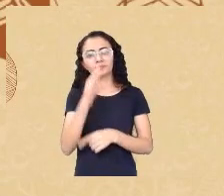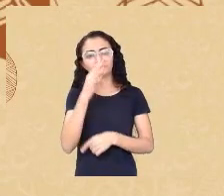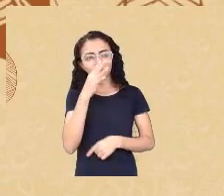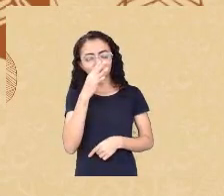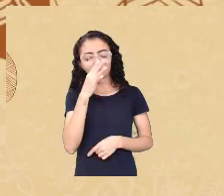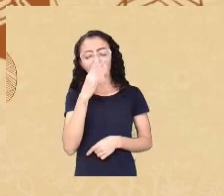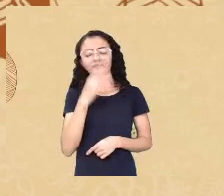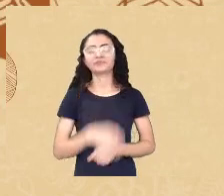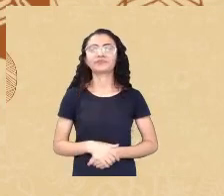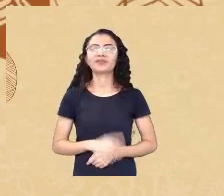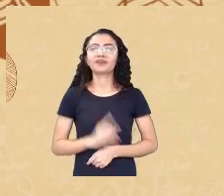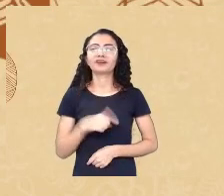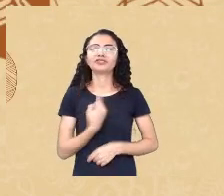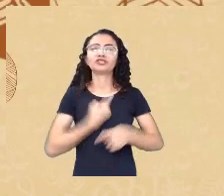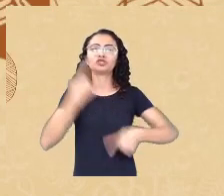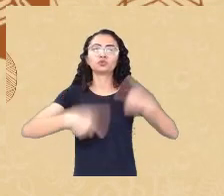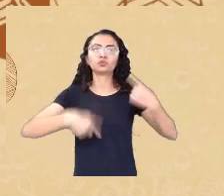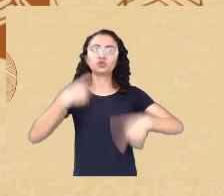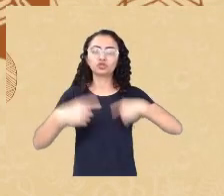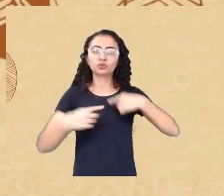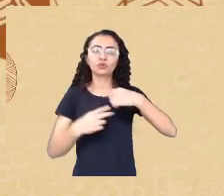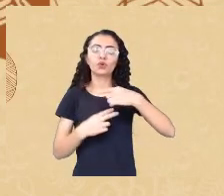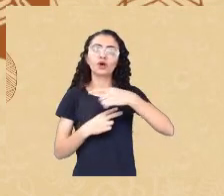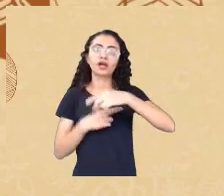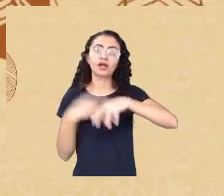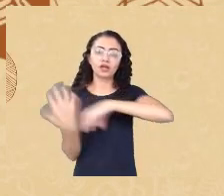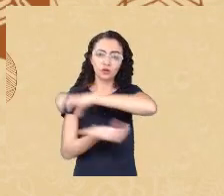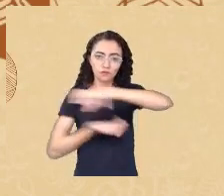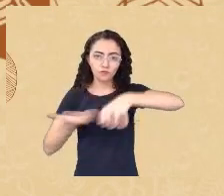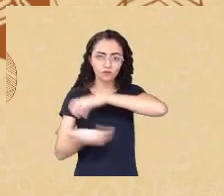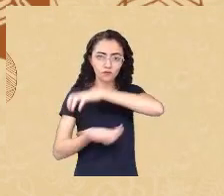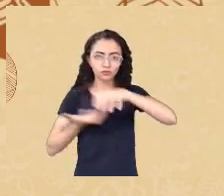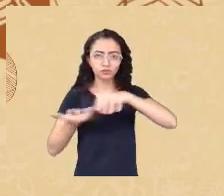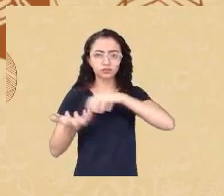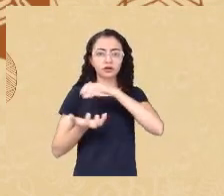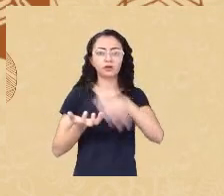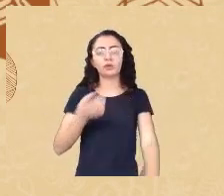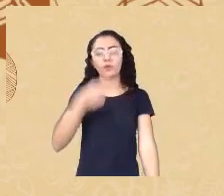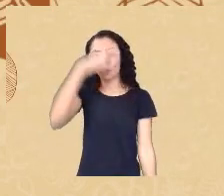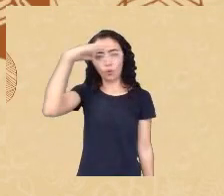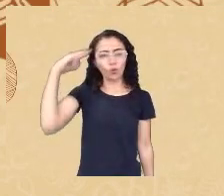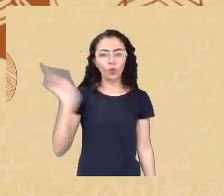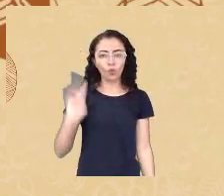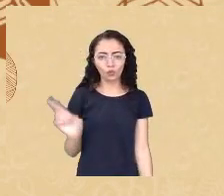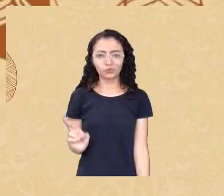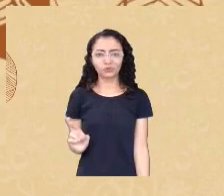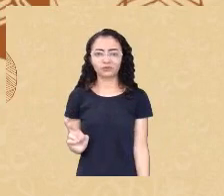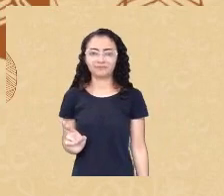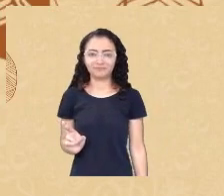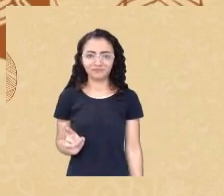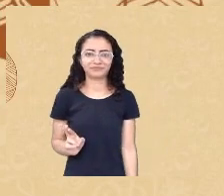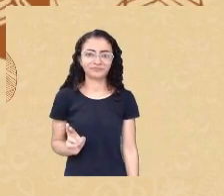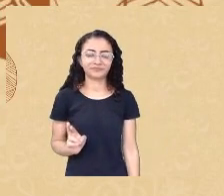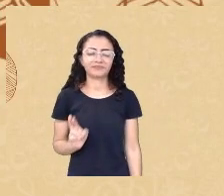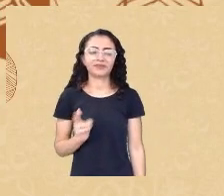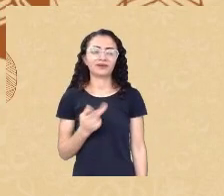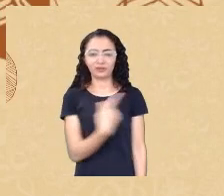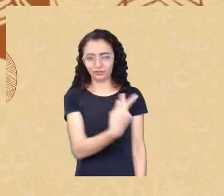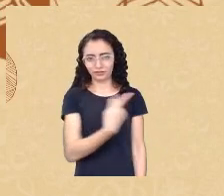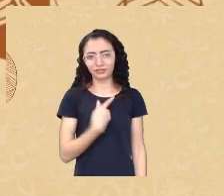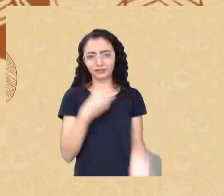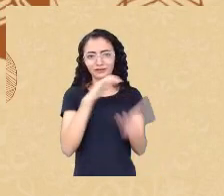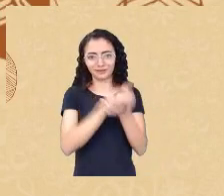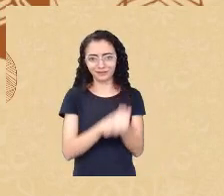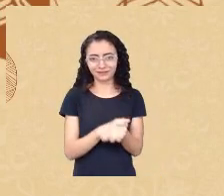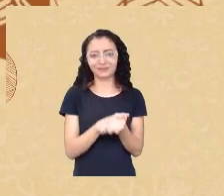discutindo a revolução russa e aí a gente falou também discutindo como casal é um casal interracial que já é